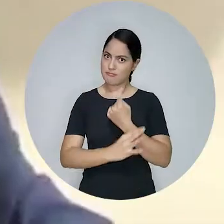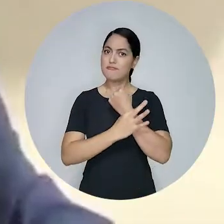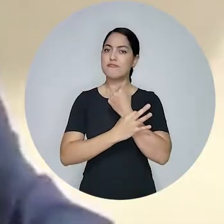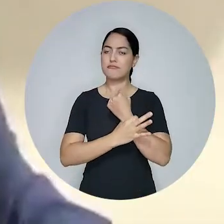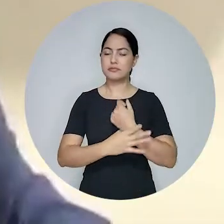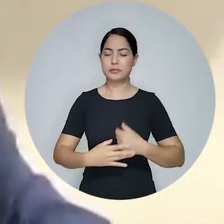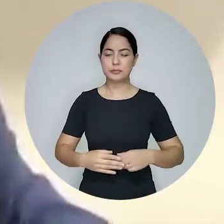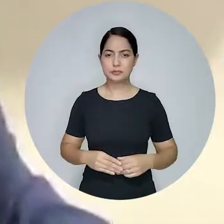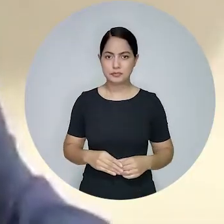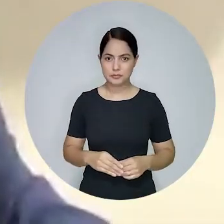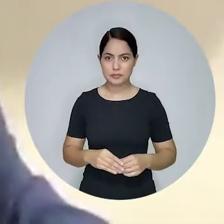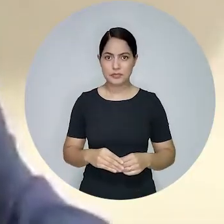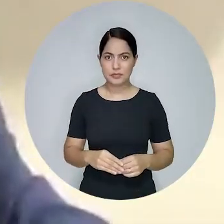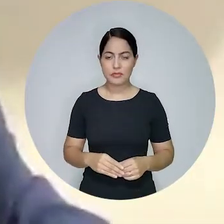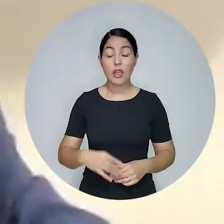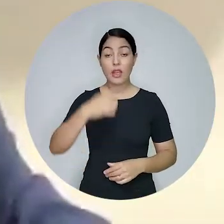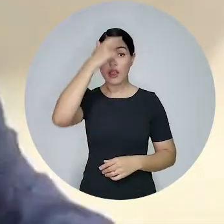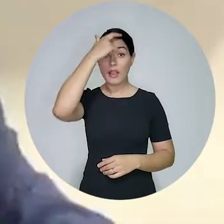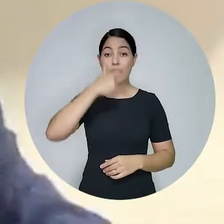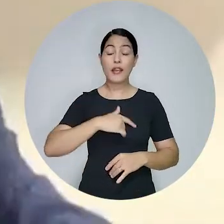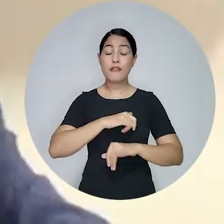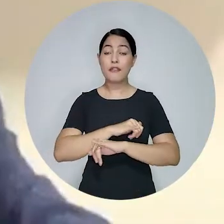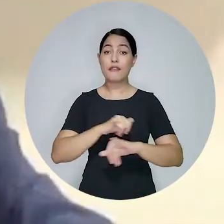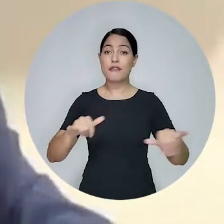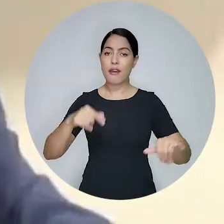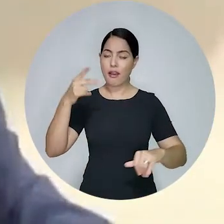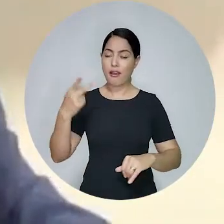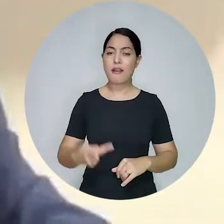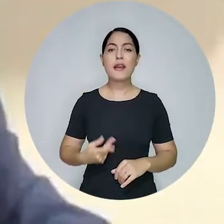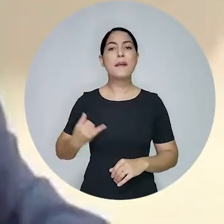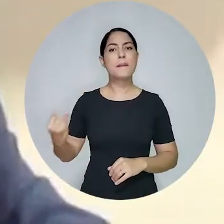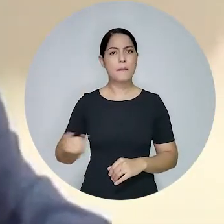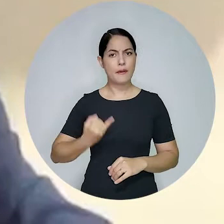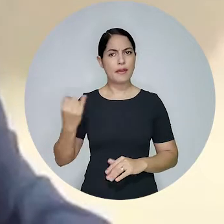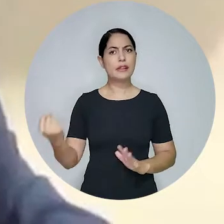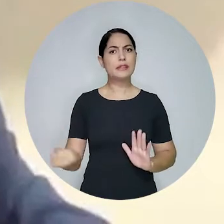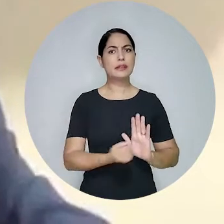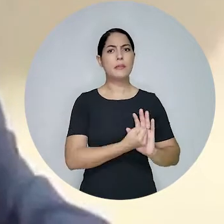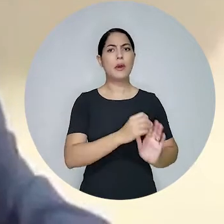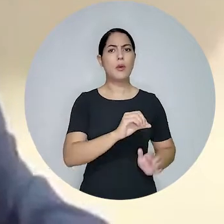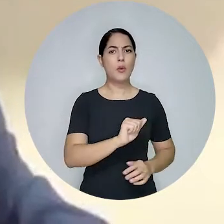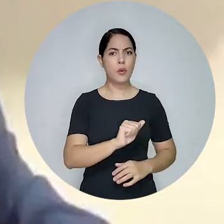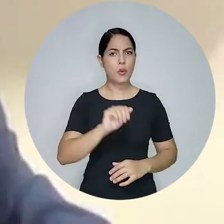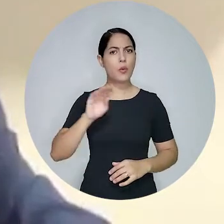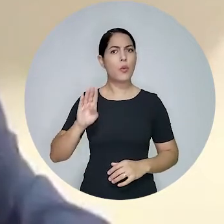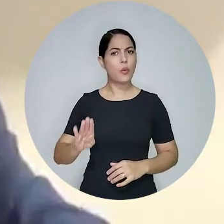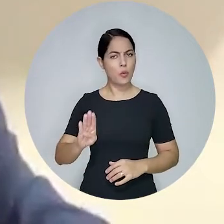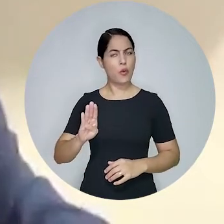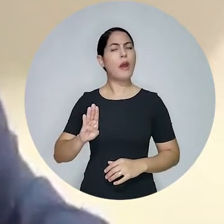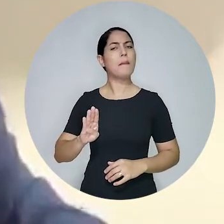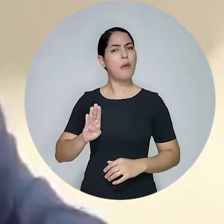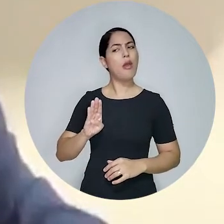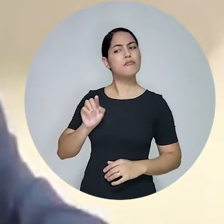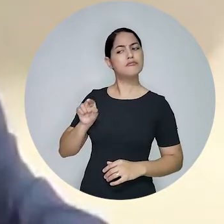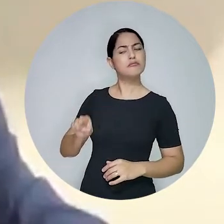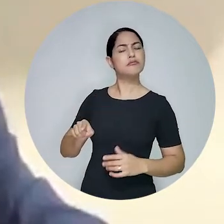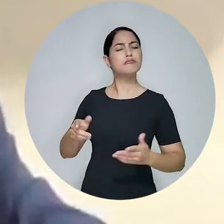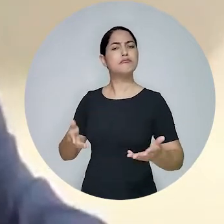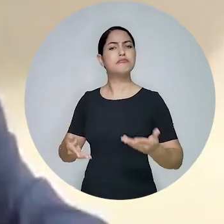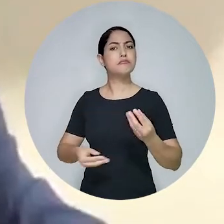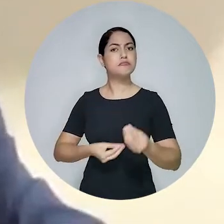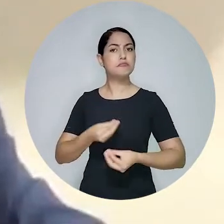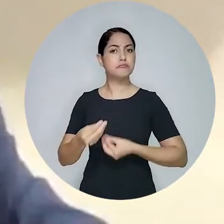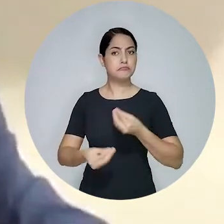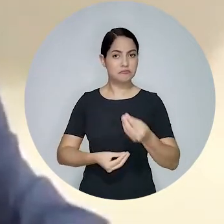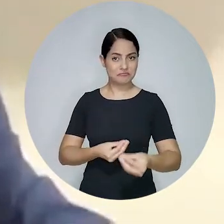Quero também fazer o registro aqui da importância do selo OAB Recomenda. Hoje, no Brasil, há quase 2 mil cursos